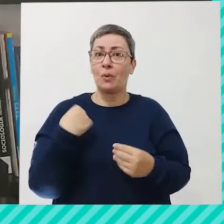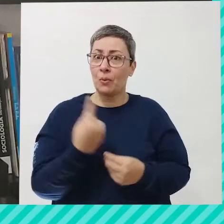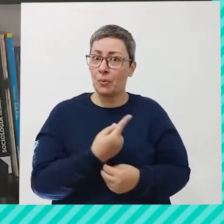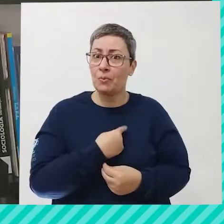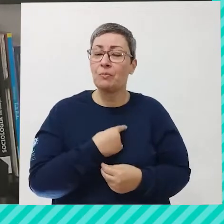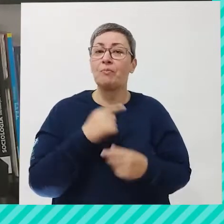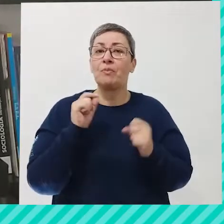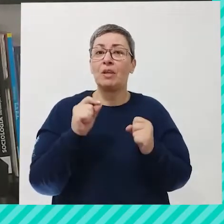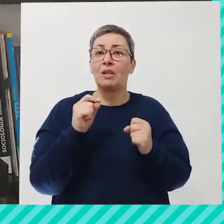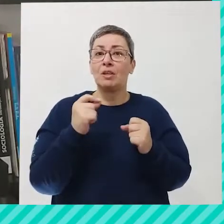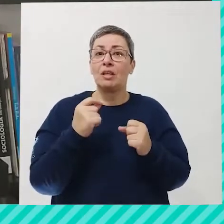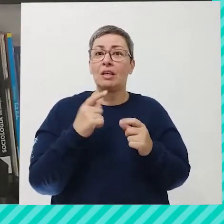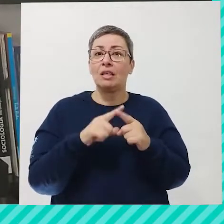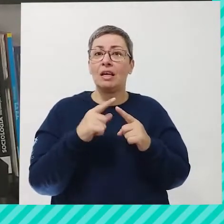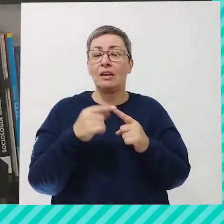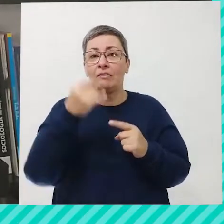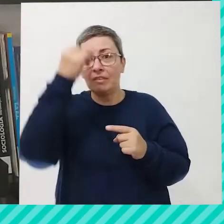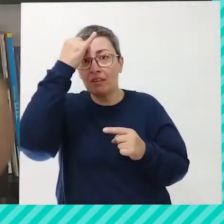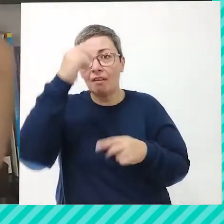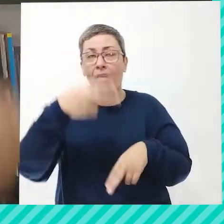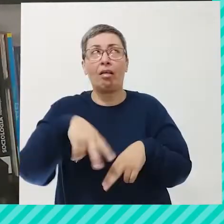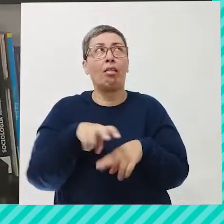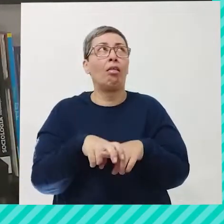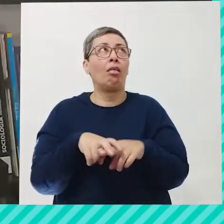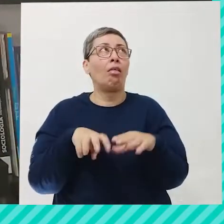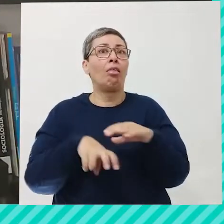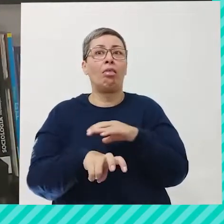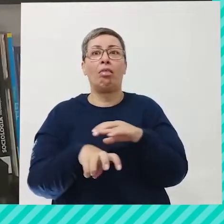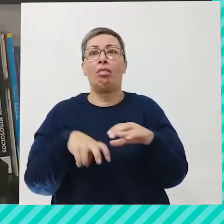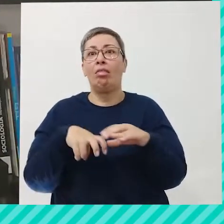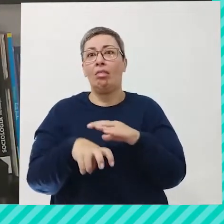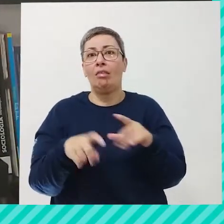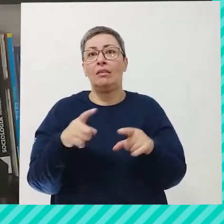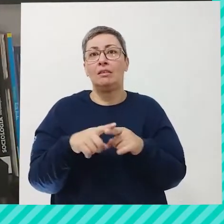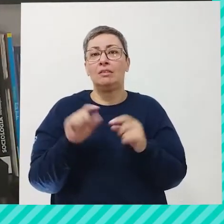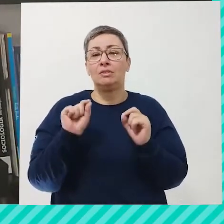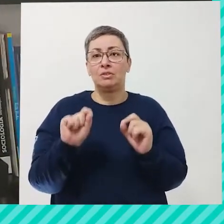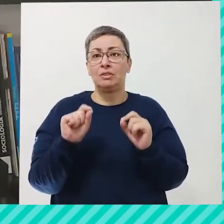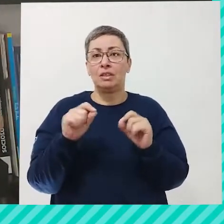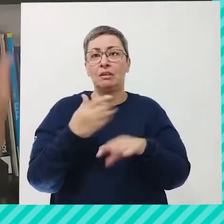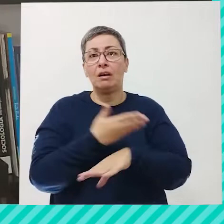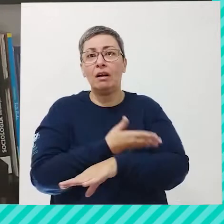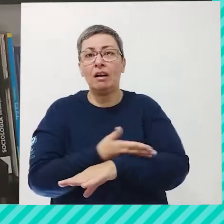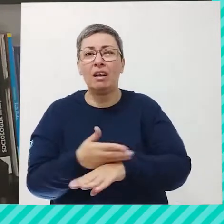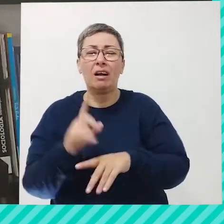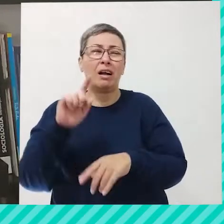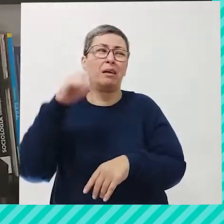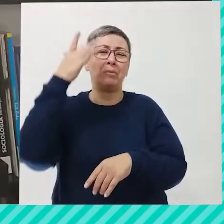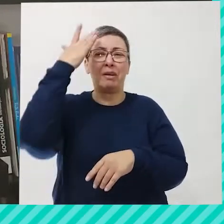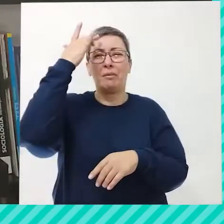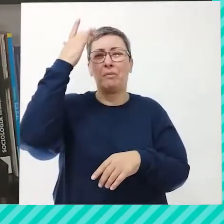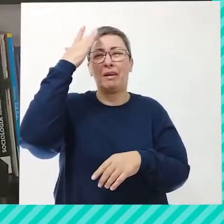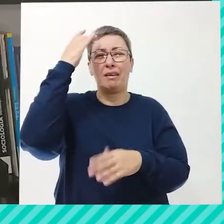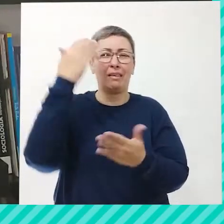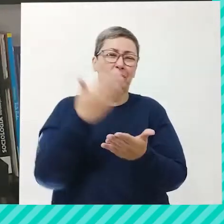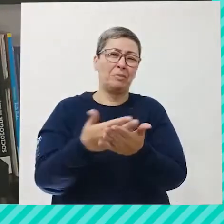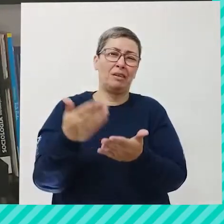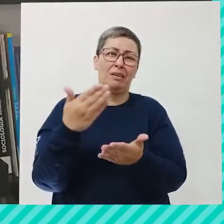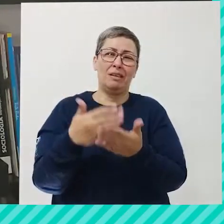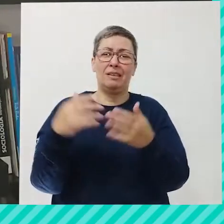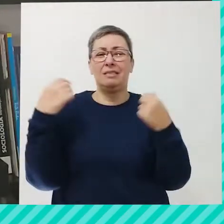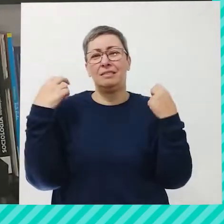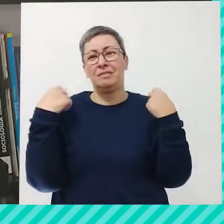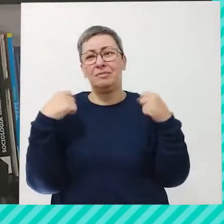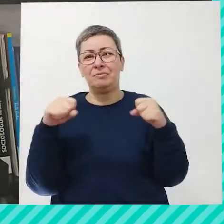nós, né, de fugirmos aí desse sedentarismo, de ficar parado, de essa mania de deixar pra amanhã o início de alguma atividade